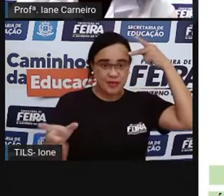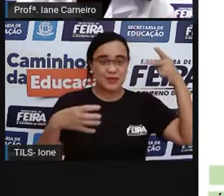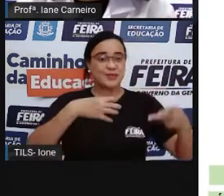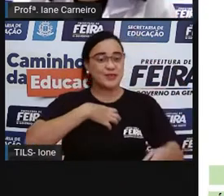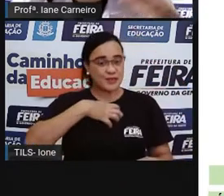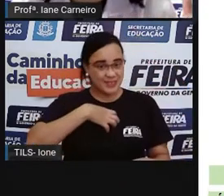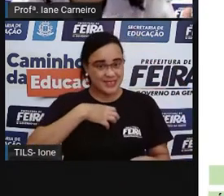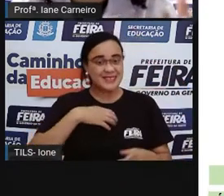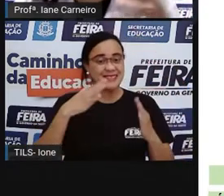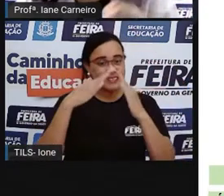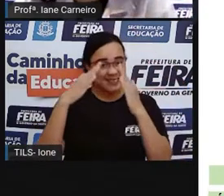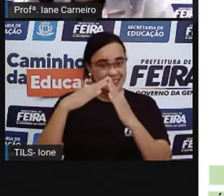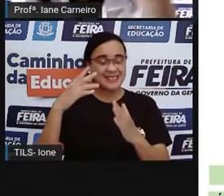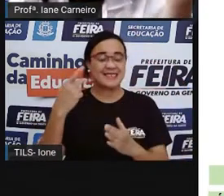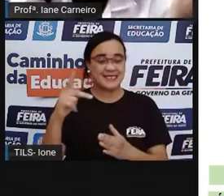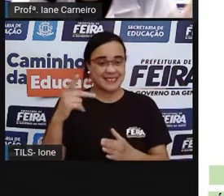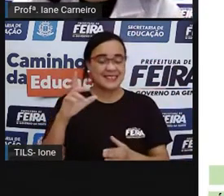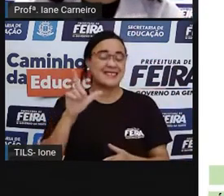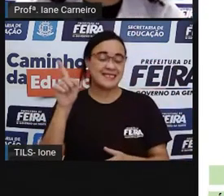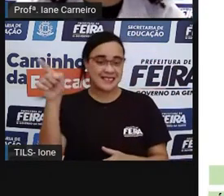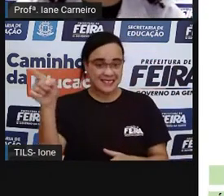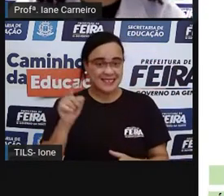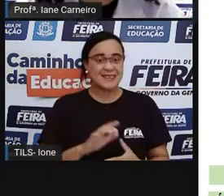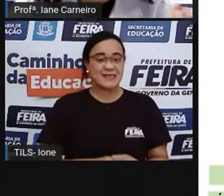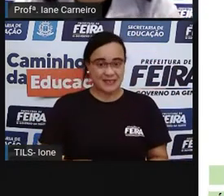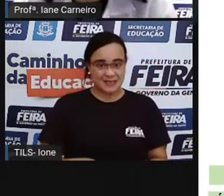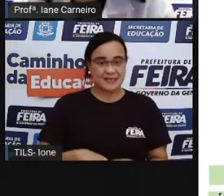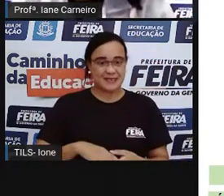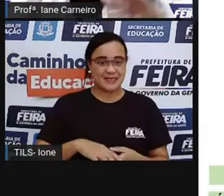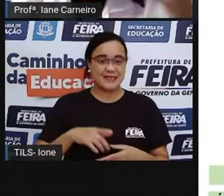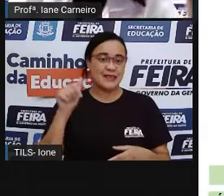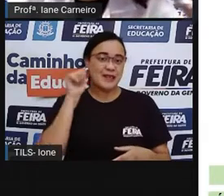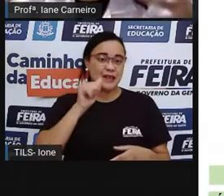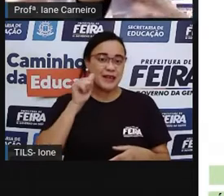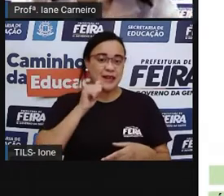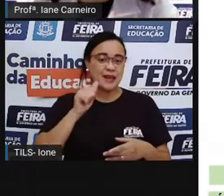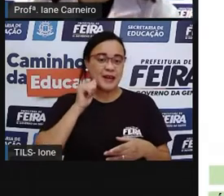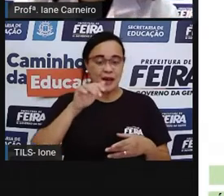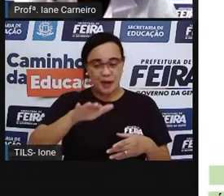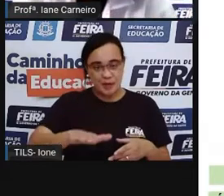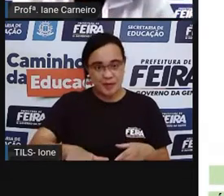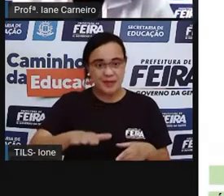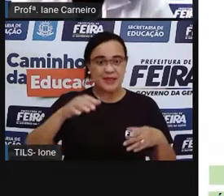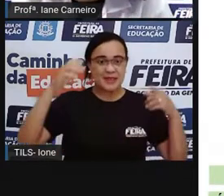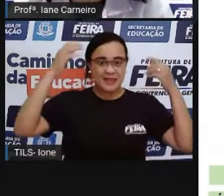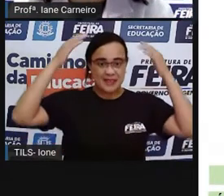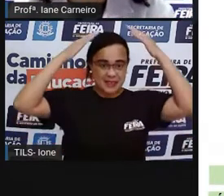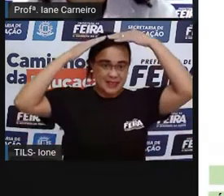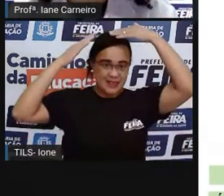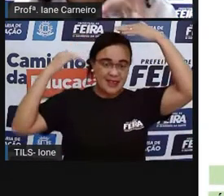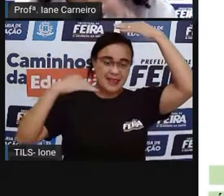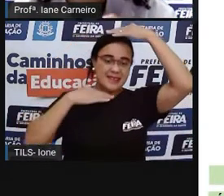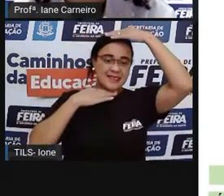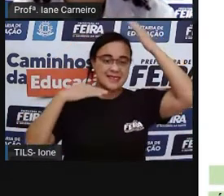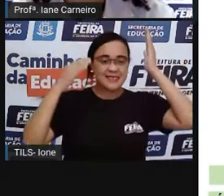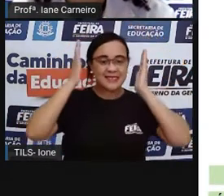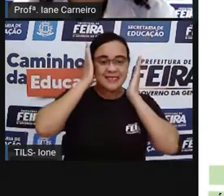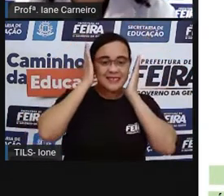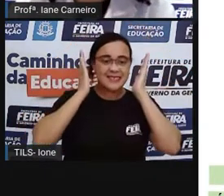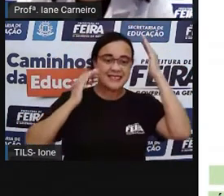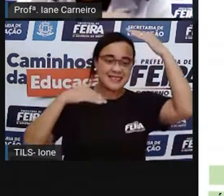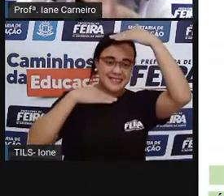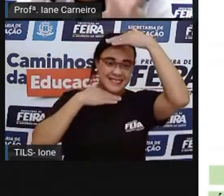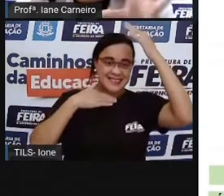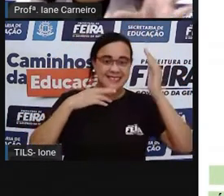E ela fez esse livro, A Menina da Cabeça Quadrada, que é o nome da nossa aula de hoje também. Olha só a